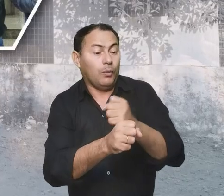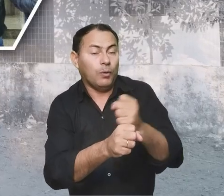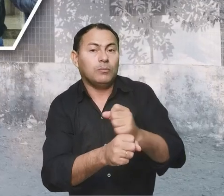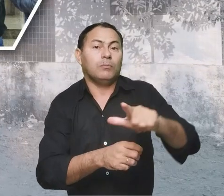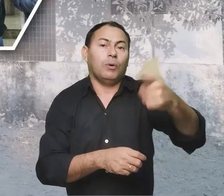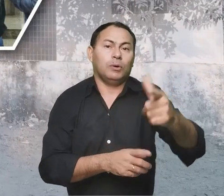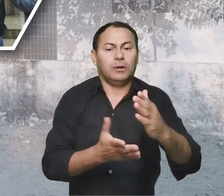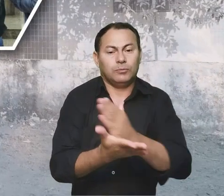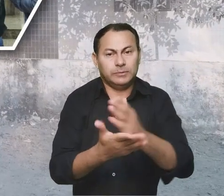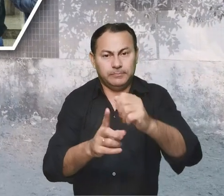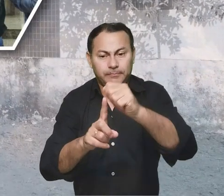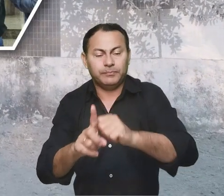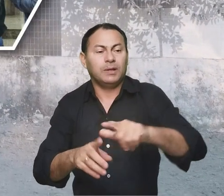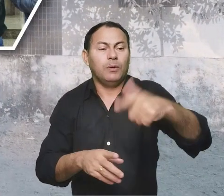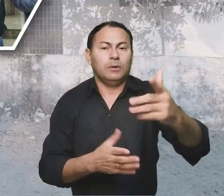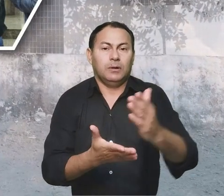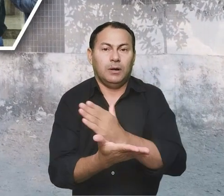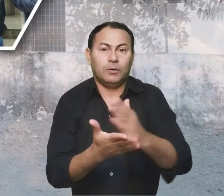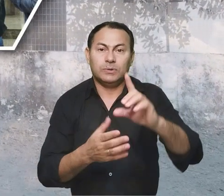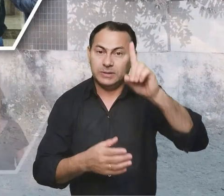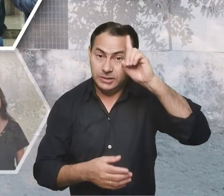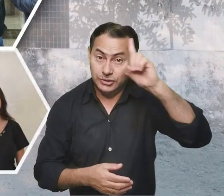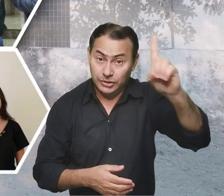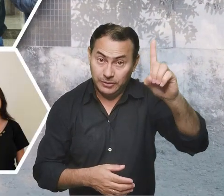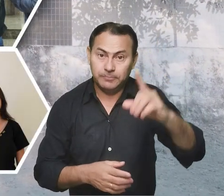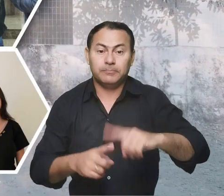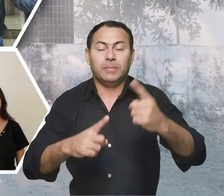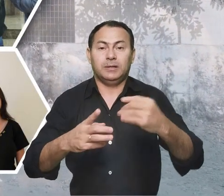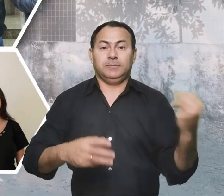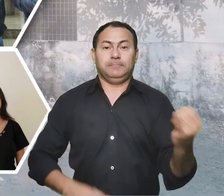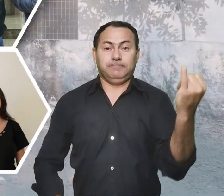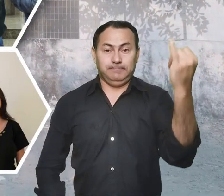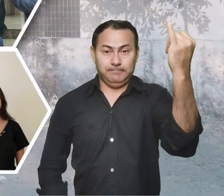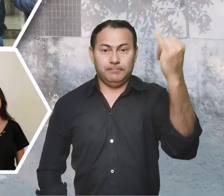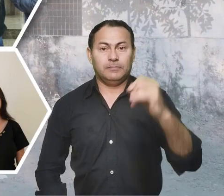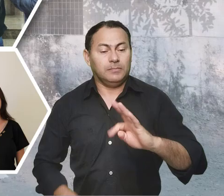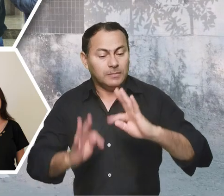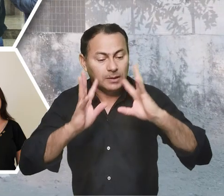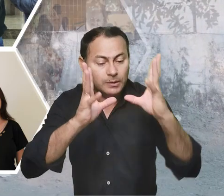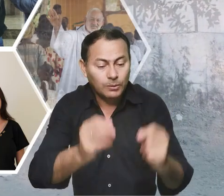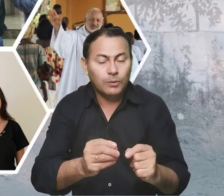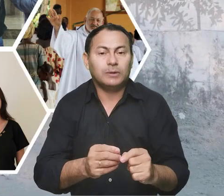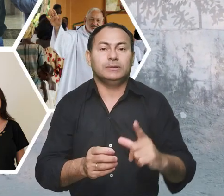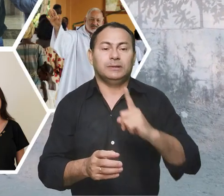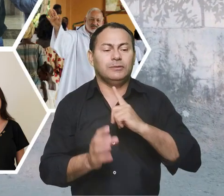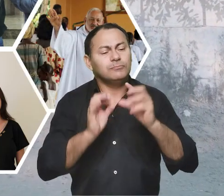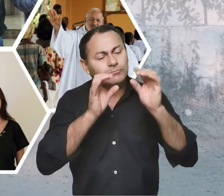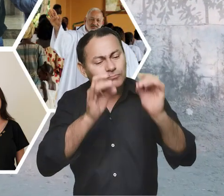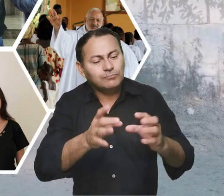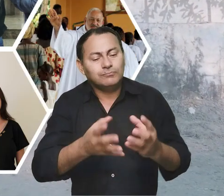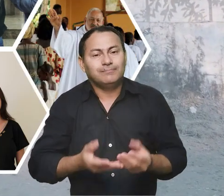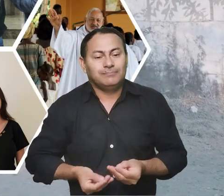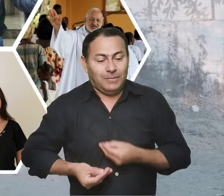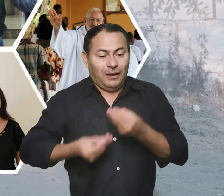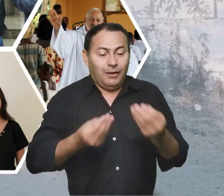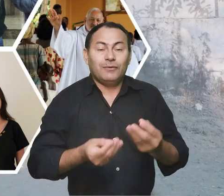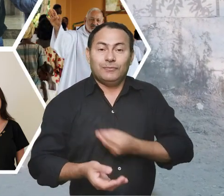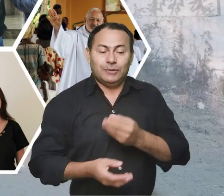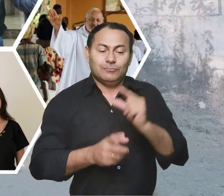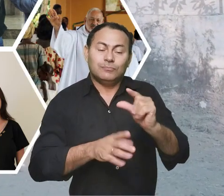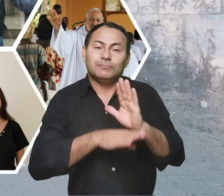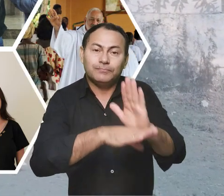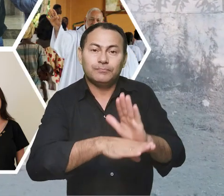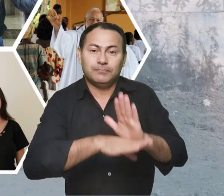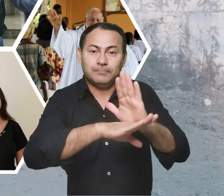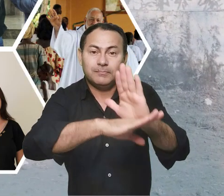ficaram anos, outros meses e outros alguns dias. Mas o importante é que todos deixaram um pouco de si mesmos